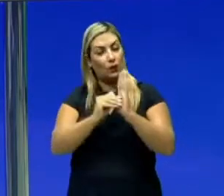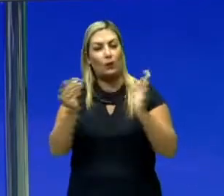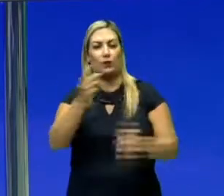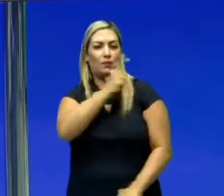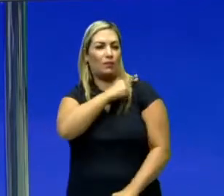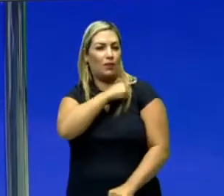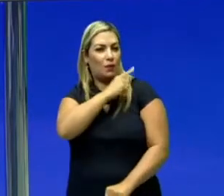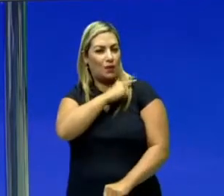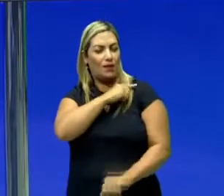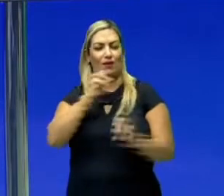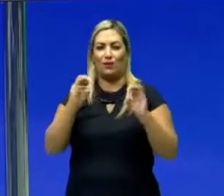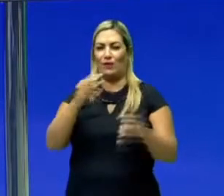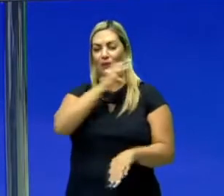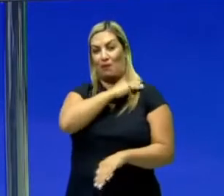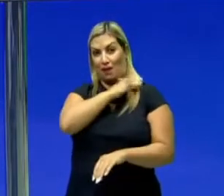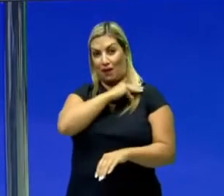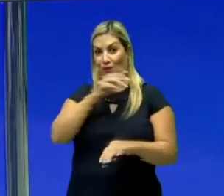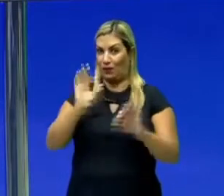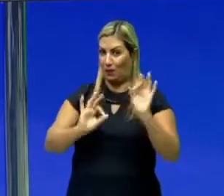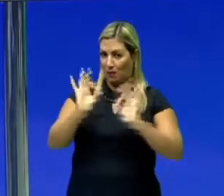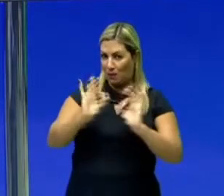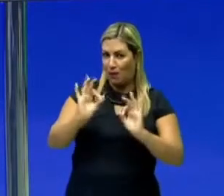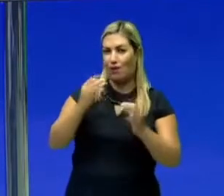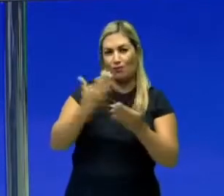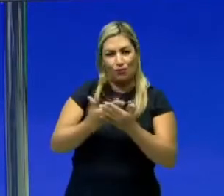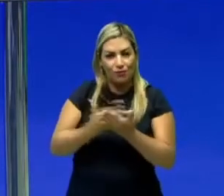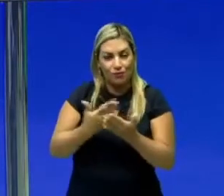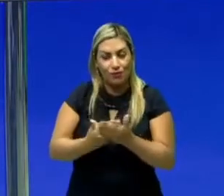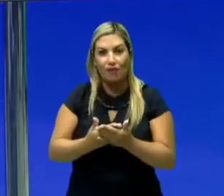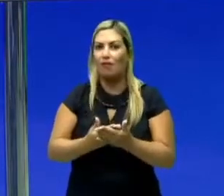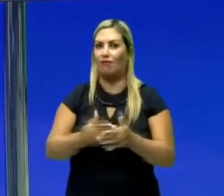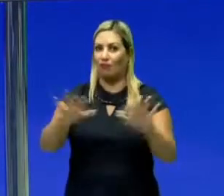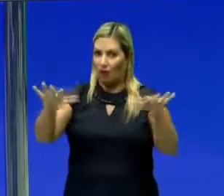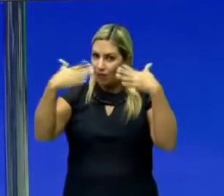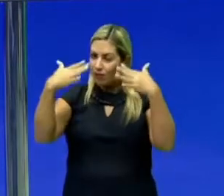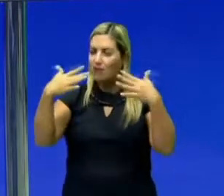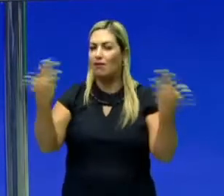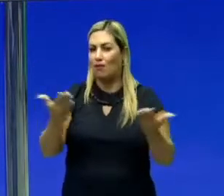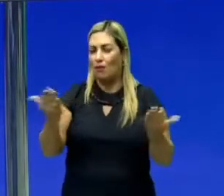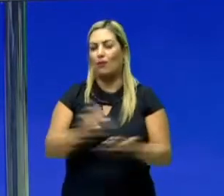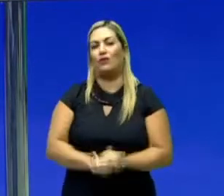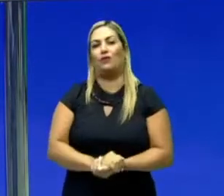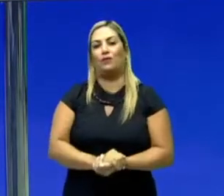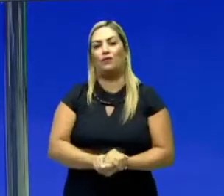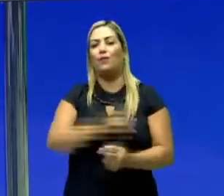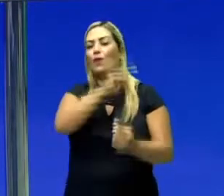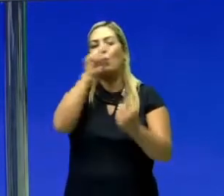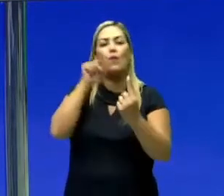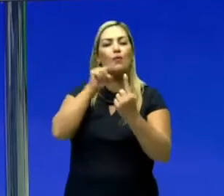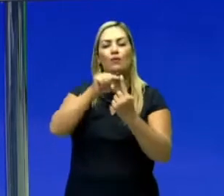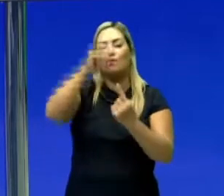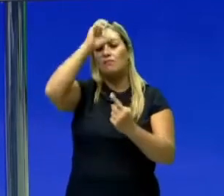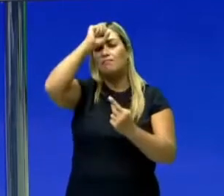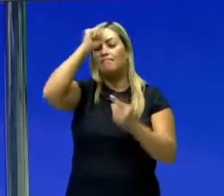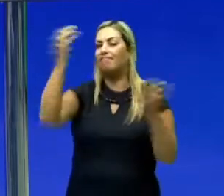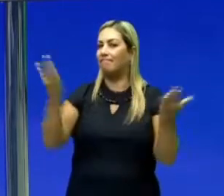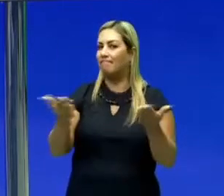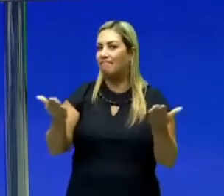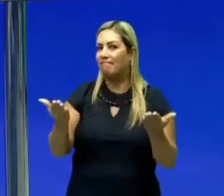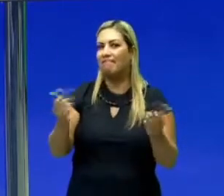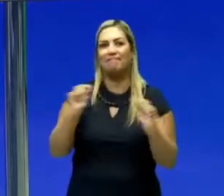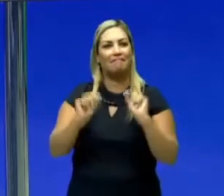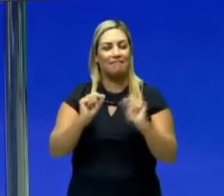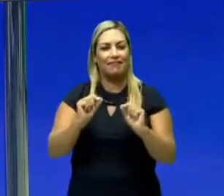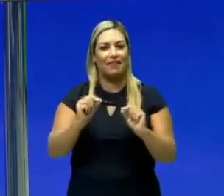Para você que está preparado para o Enem, fica de olho, olha só. A nossa expectativa de aprendizagem